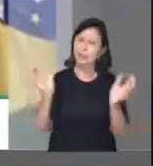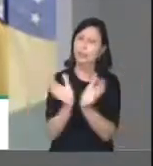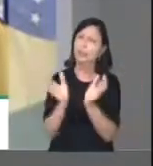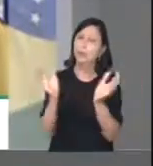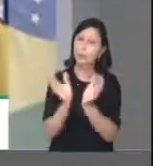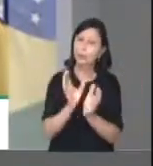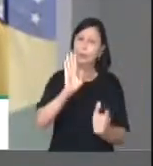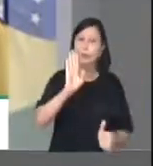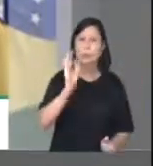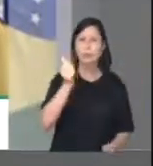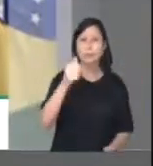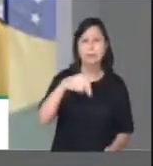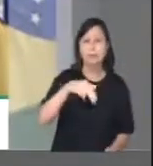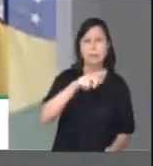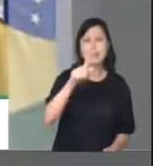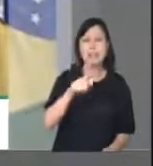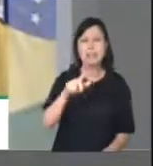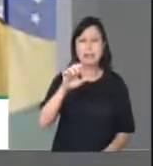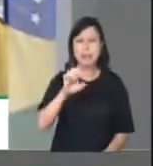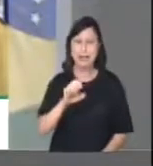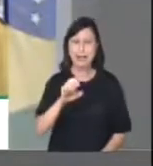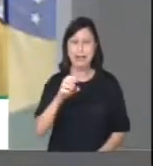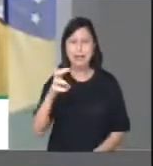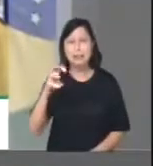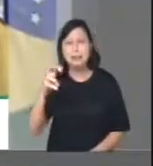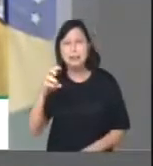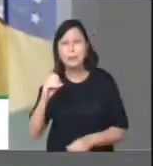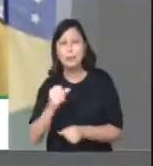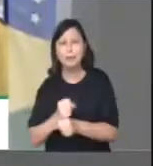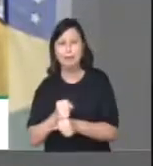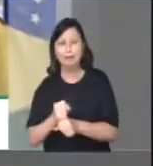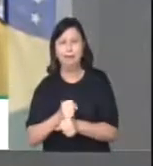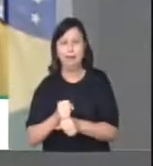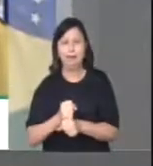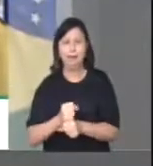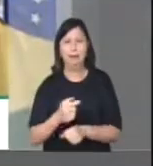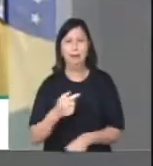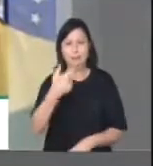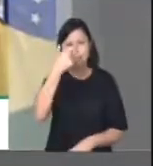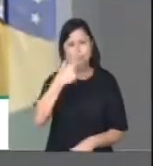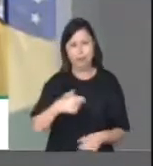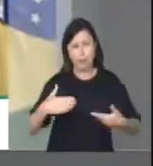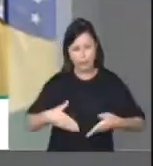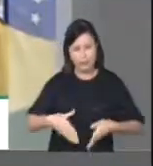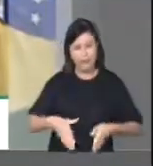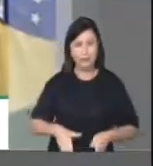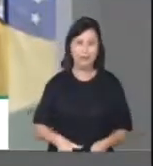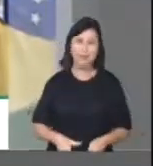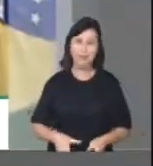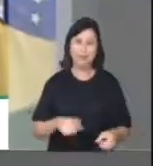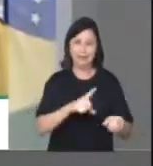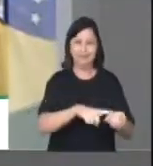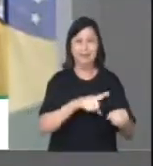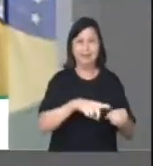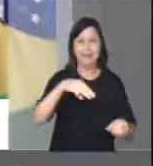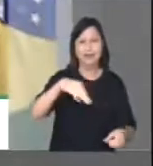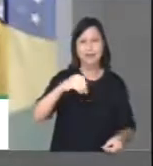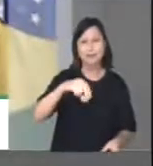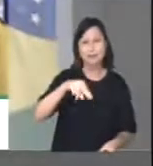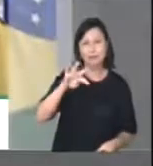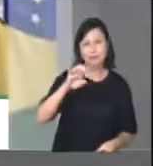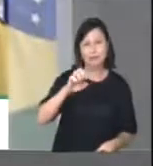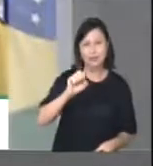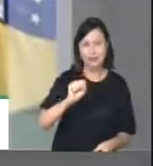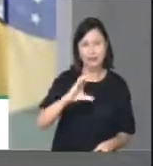que fez 50 anos lá do Norte de Minas, eu que vim da cidade da arte da cultura, que é Montes Claros, Norte de Minas, e que consegui,